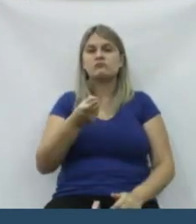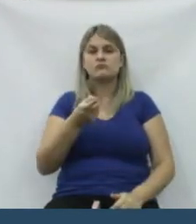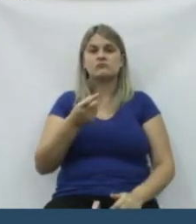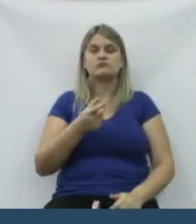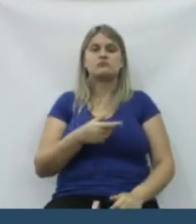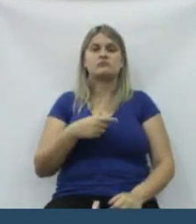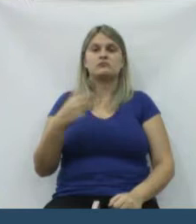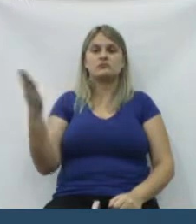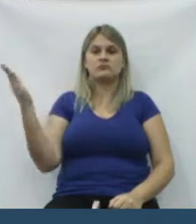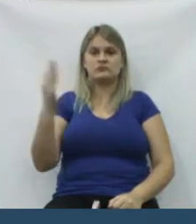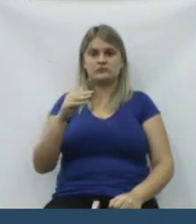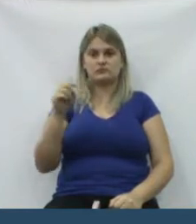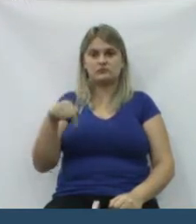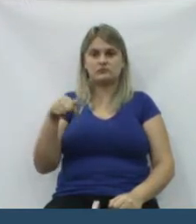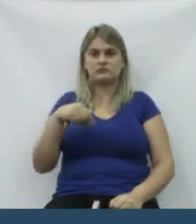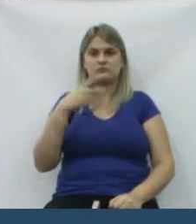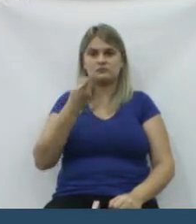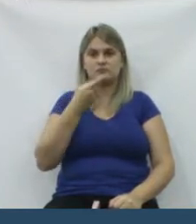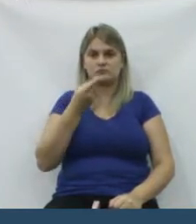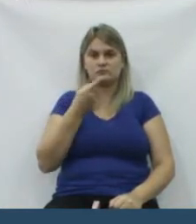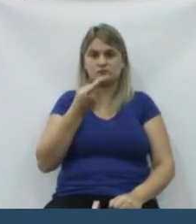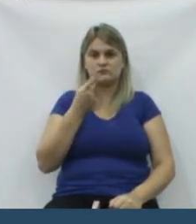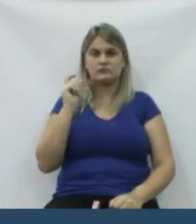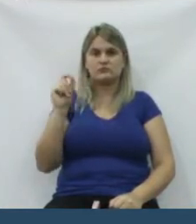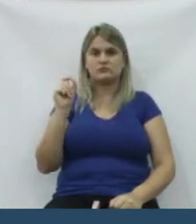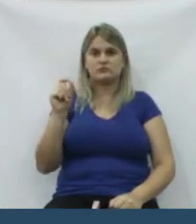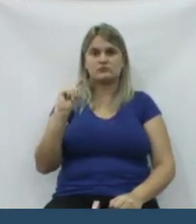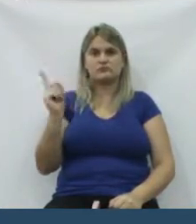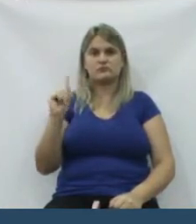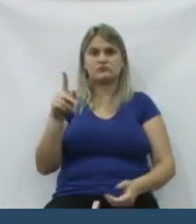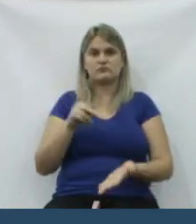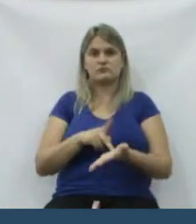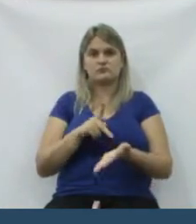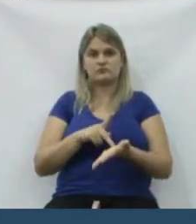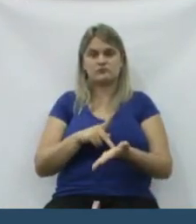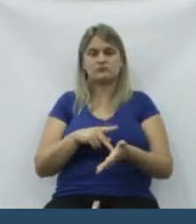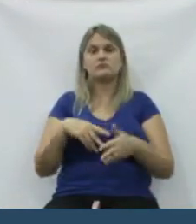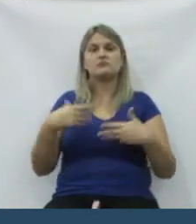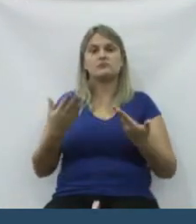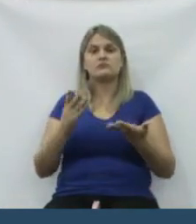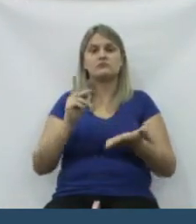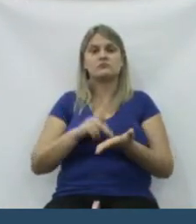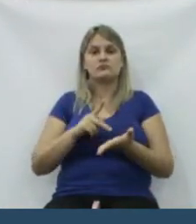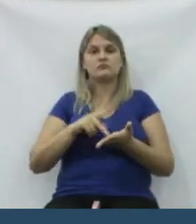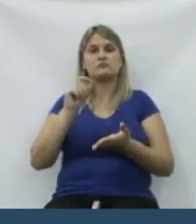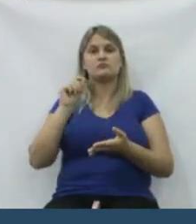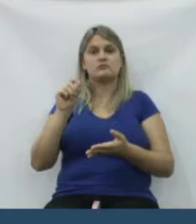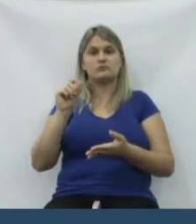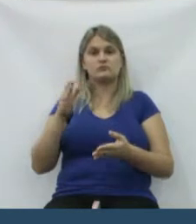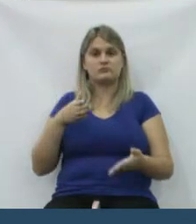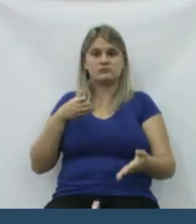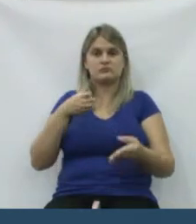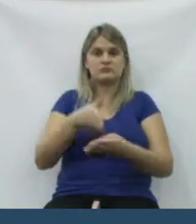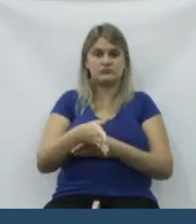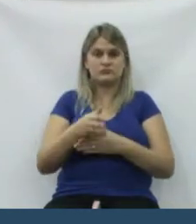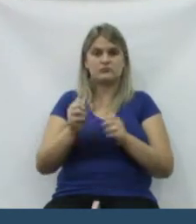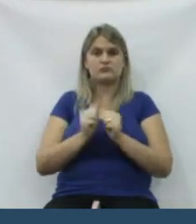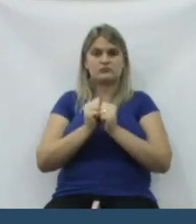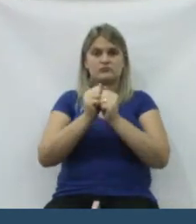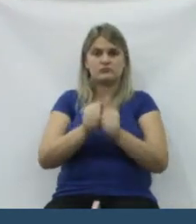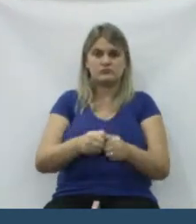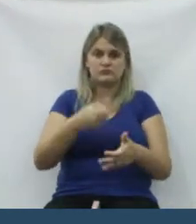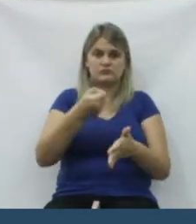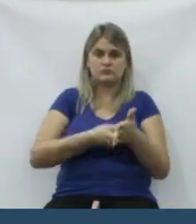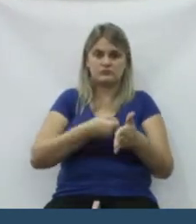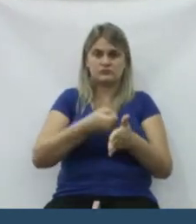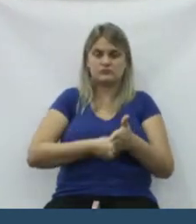adianta vir aqui e falar o que não é verdade. A verdade é que quem entrou, quem foi junto com